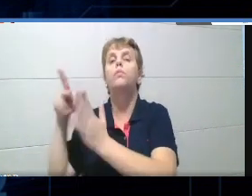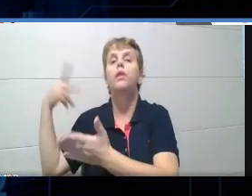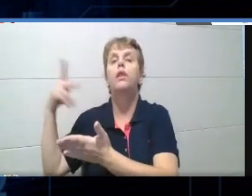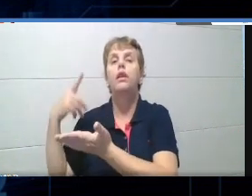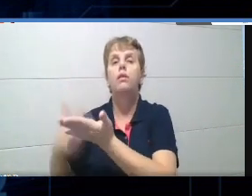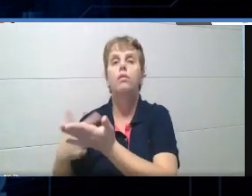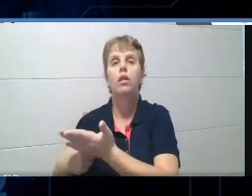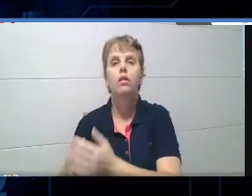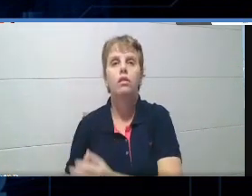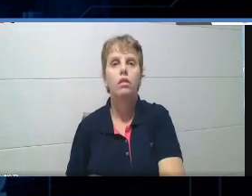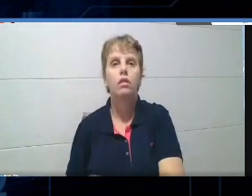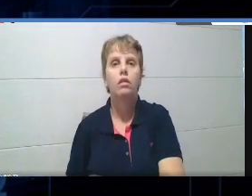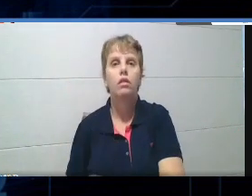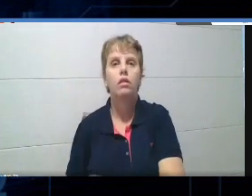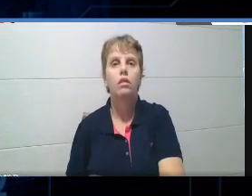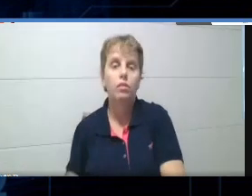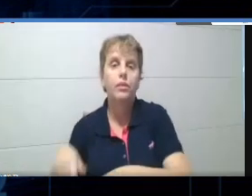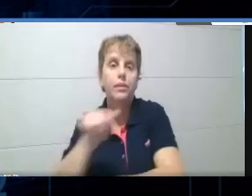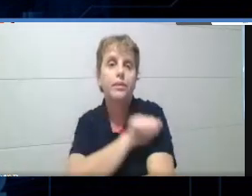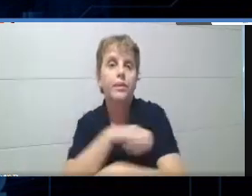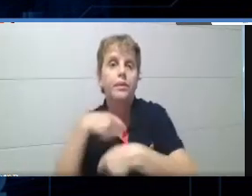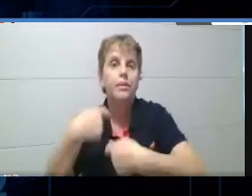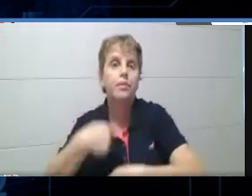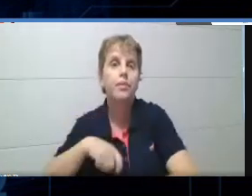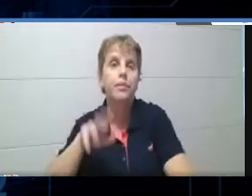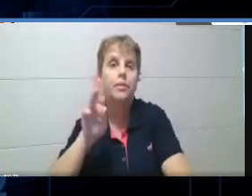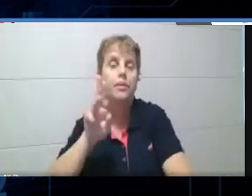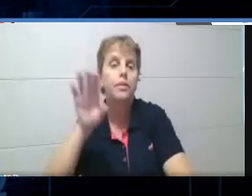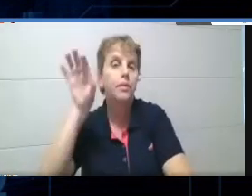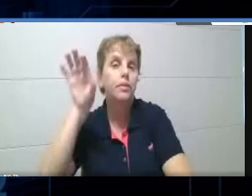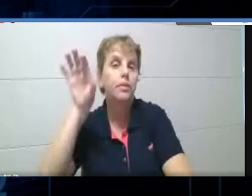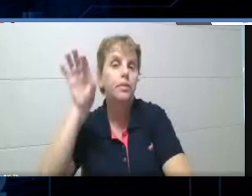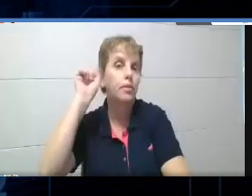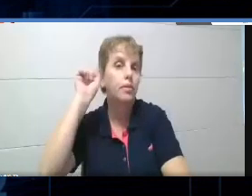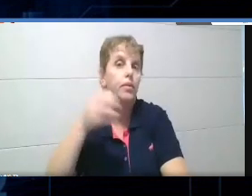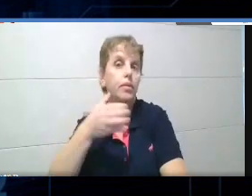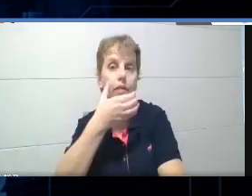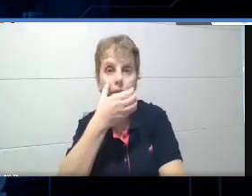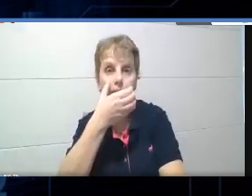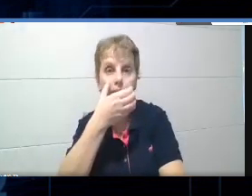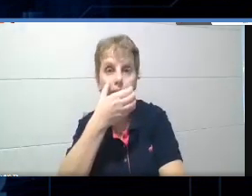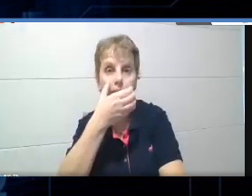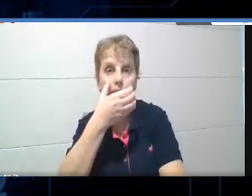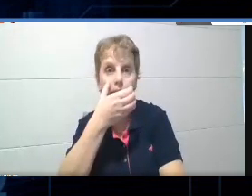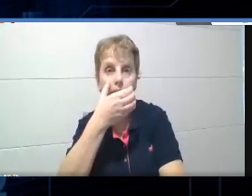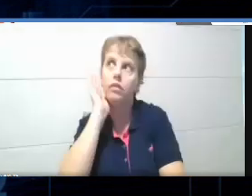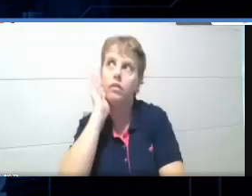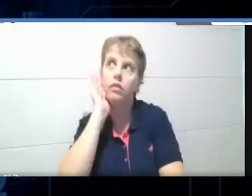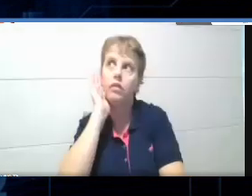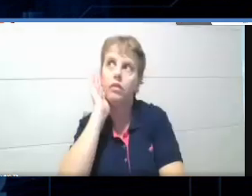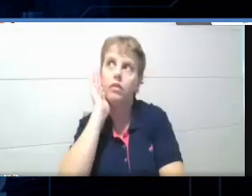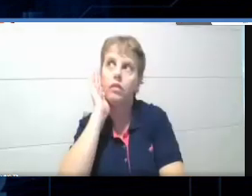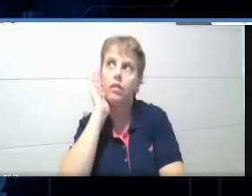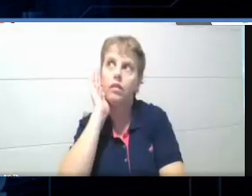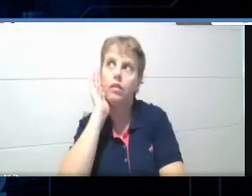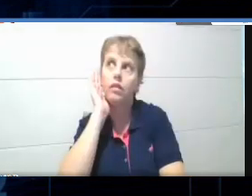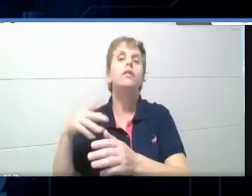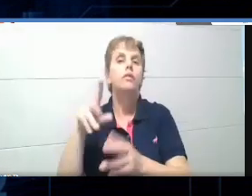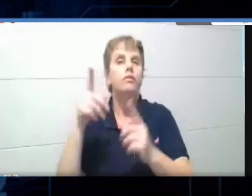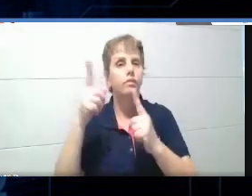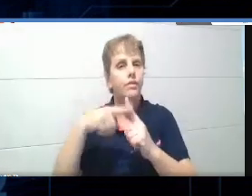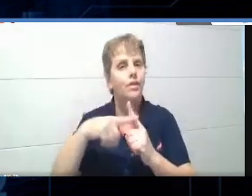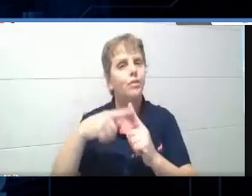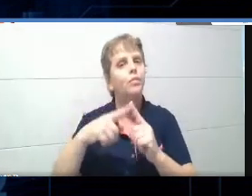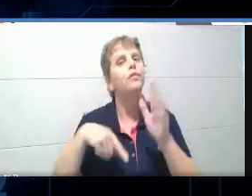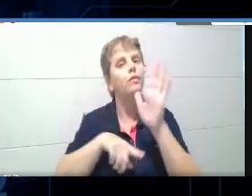escutar o podcast, pra saber que livro que eu tô falando, então, são as perguntas que você vai fazer, que vão fazer a diferença na vida desse aluno, né, pra